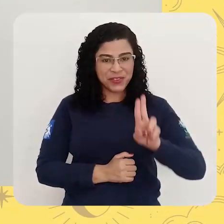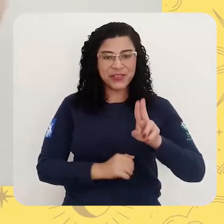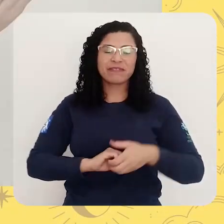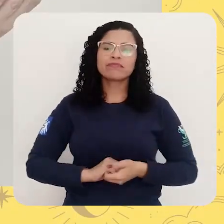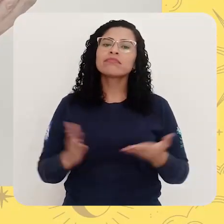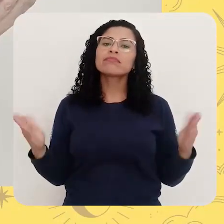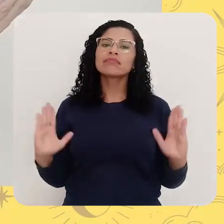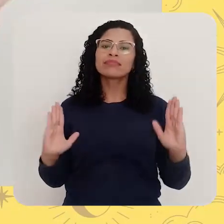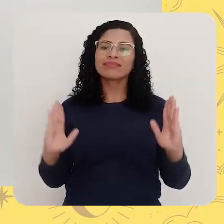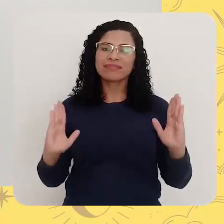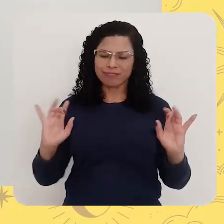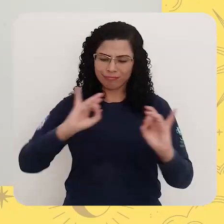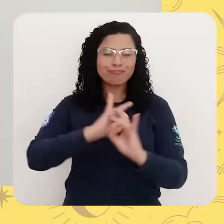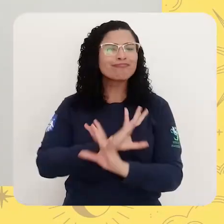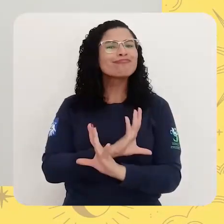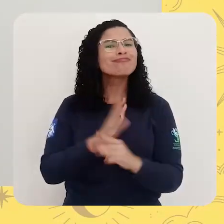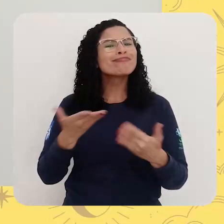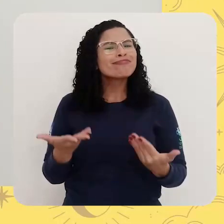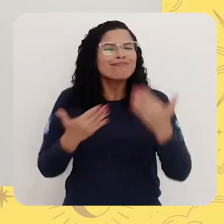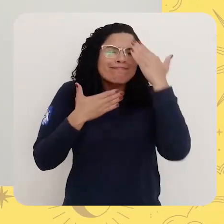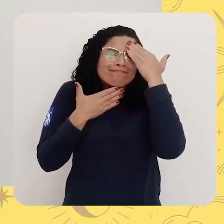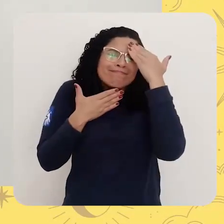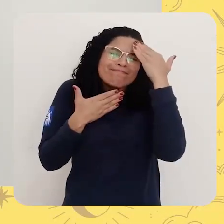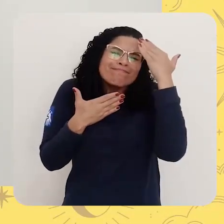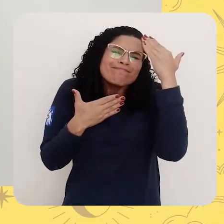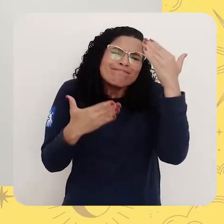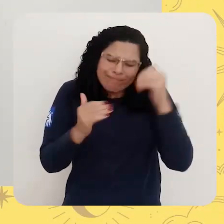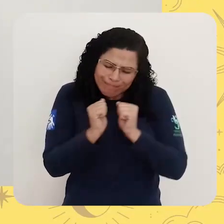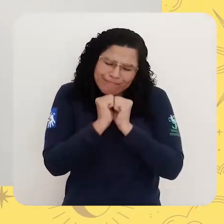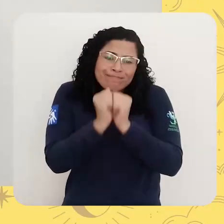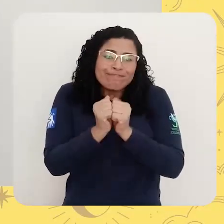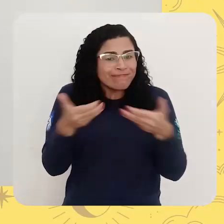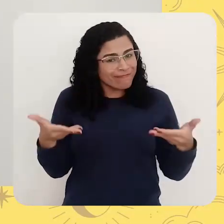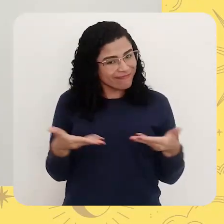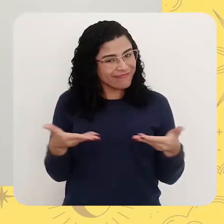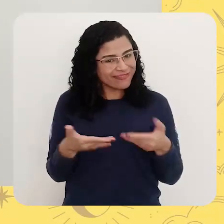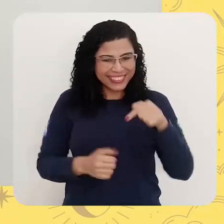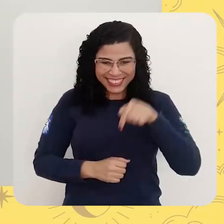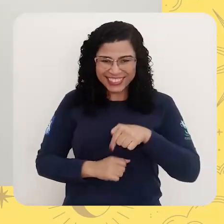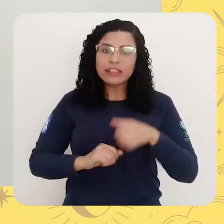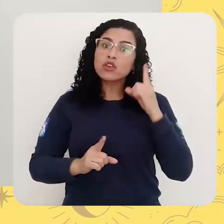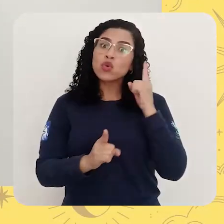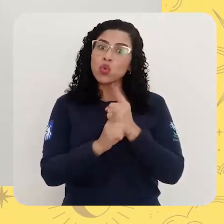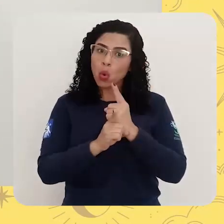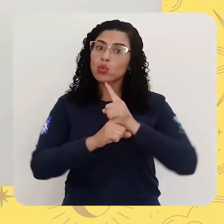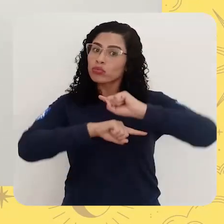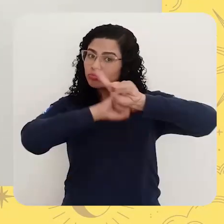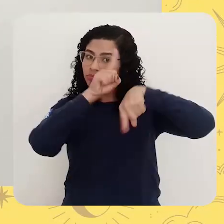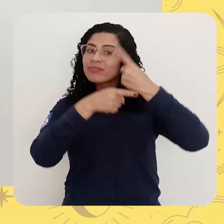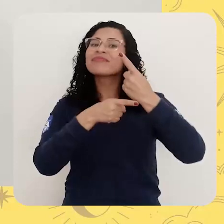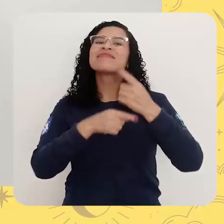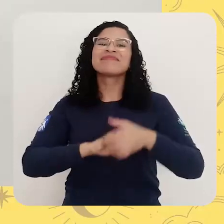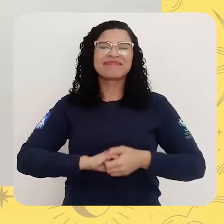E o nosso programa está chegando ao fim. Muito obrigada pela companhia de vocês aqui hoje. Eu encontro